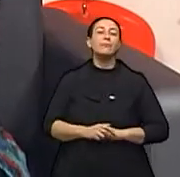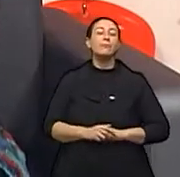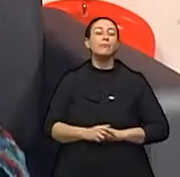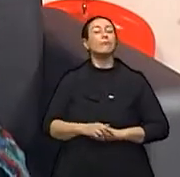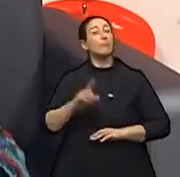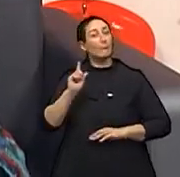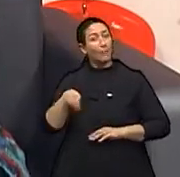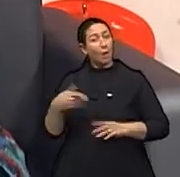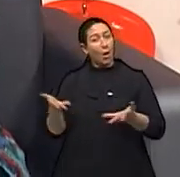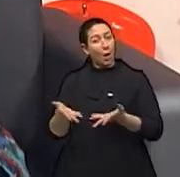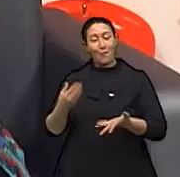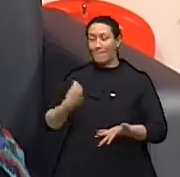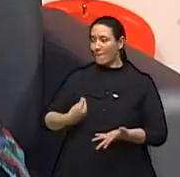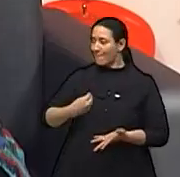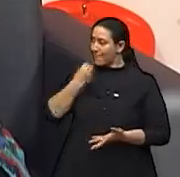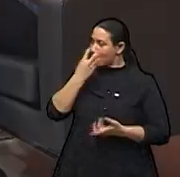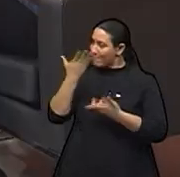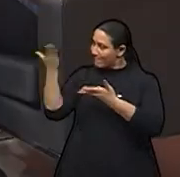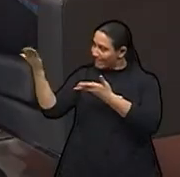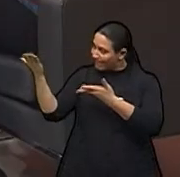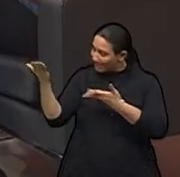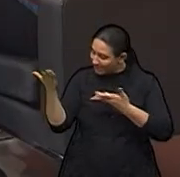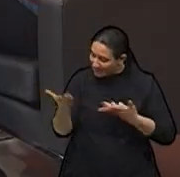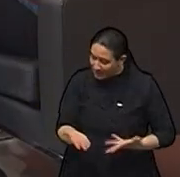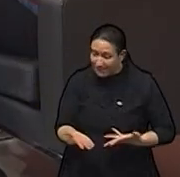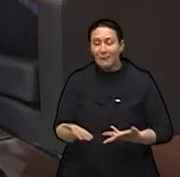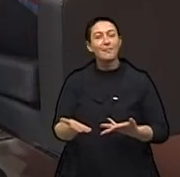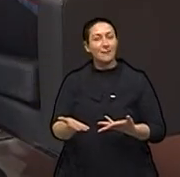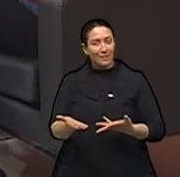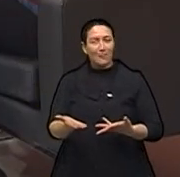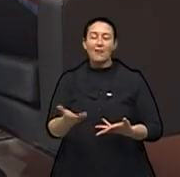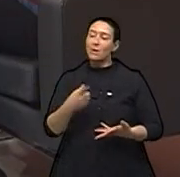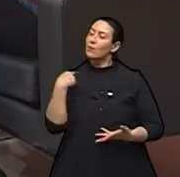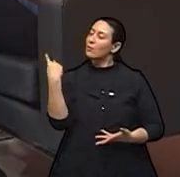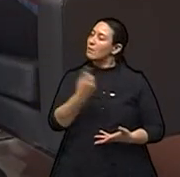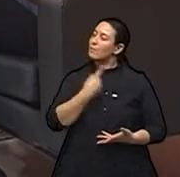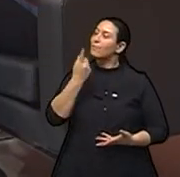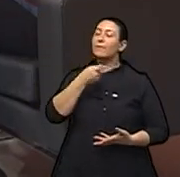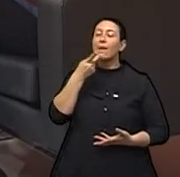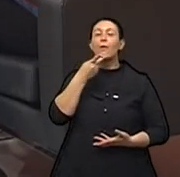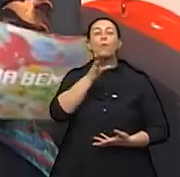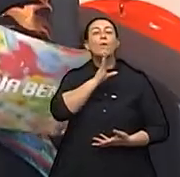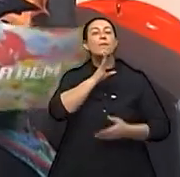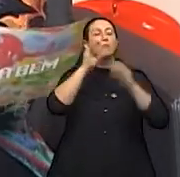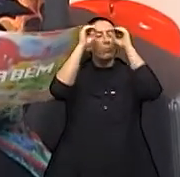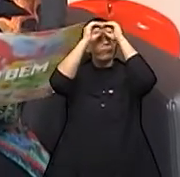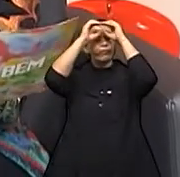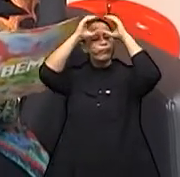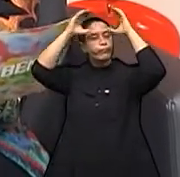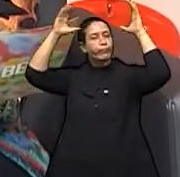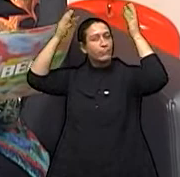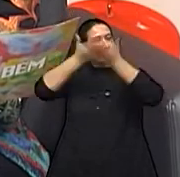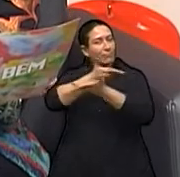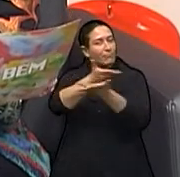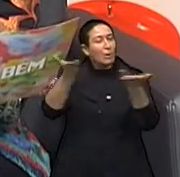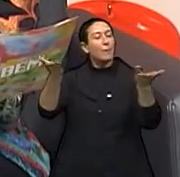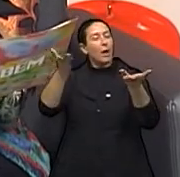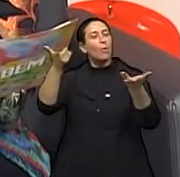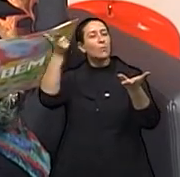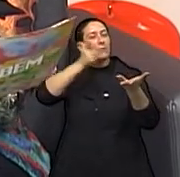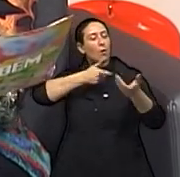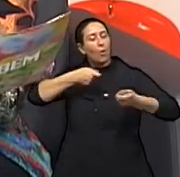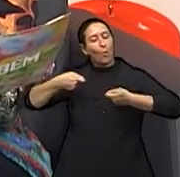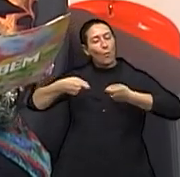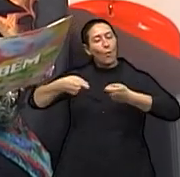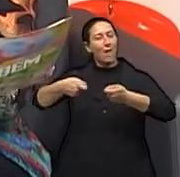nosso Viva Bem, Angela, seja bem-vinda, né? O nome já diz, a gente vai trazer conhecimento para que a gente gerencie e melhore a vida, né? Isso é